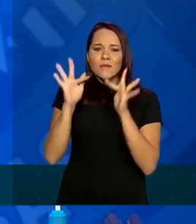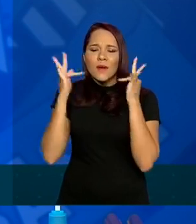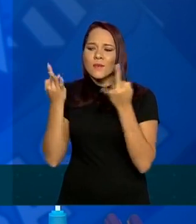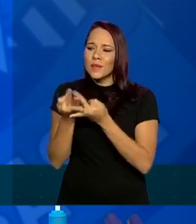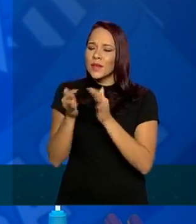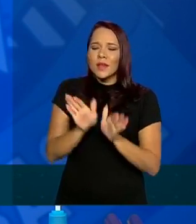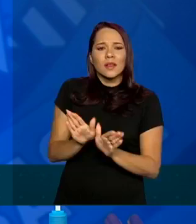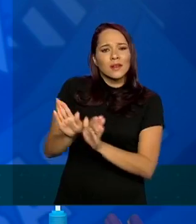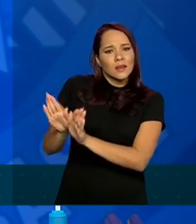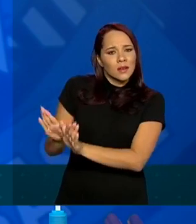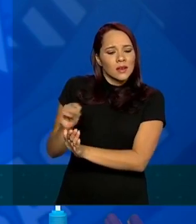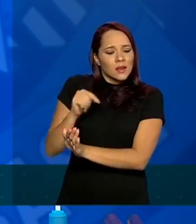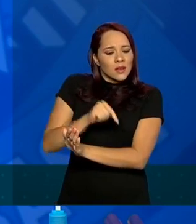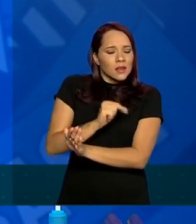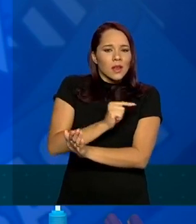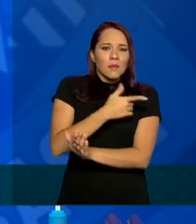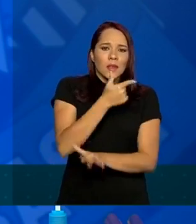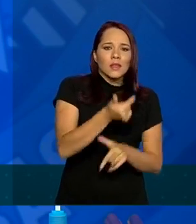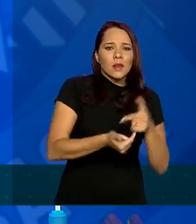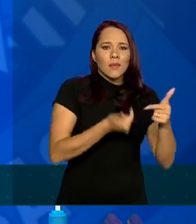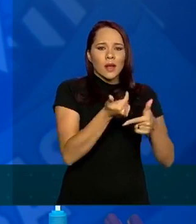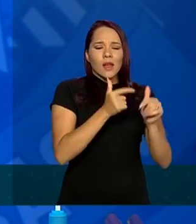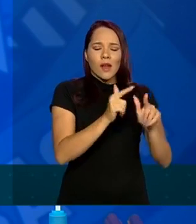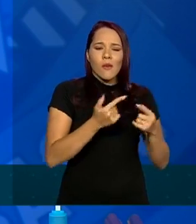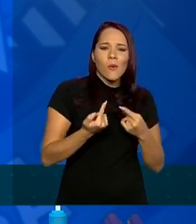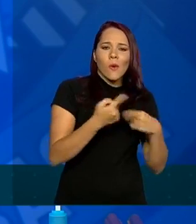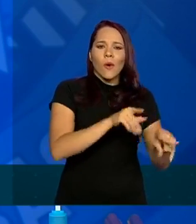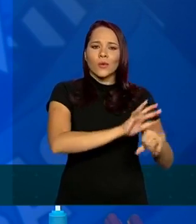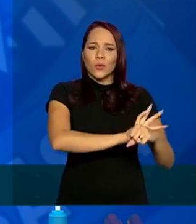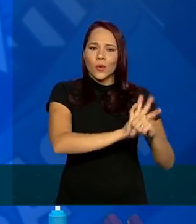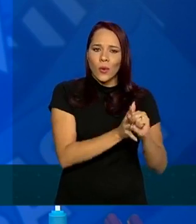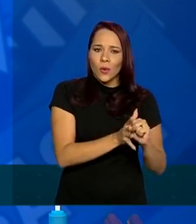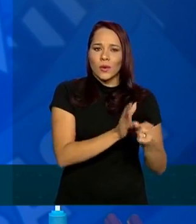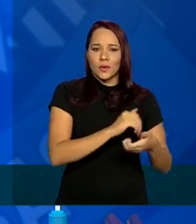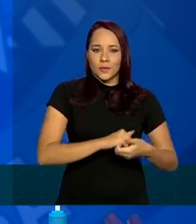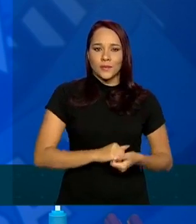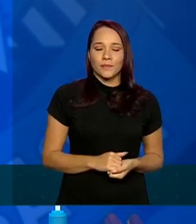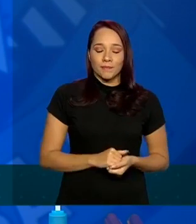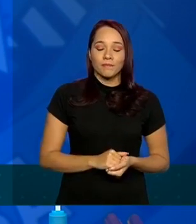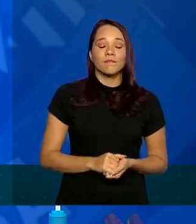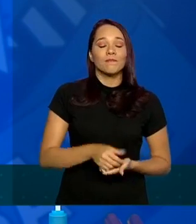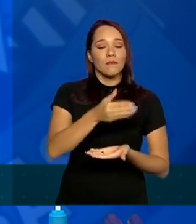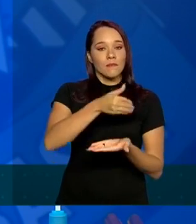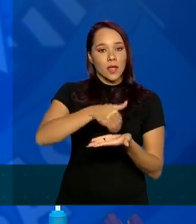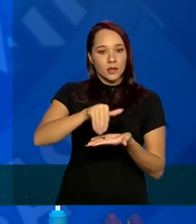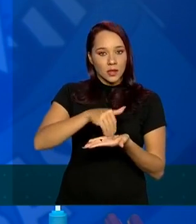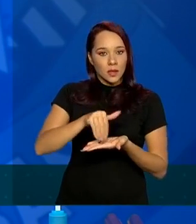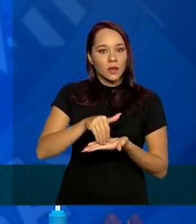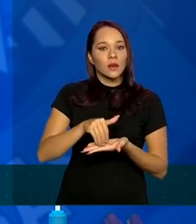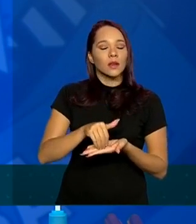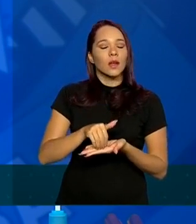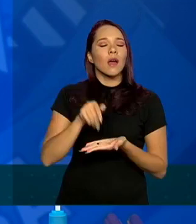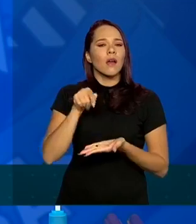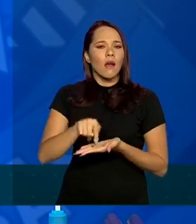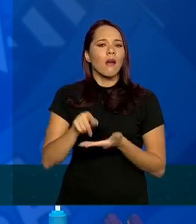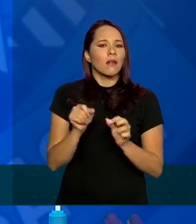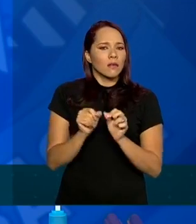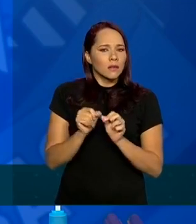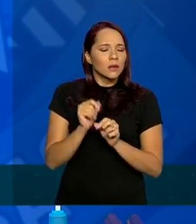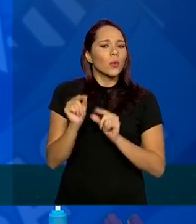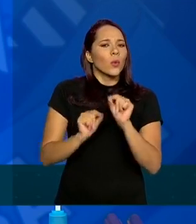para o enfrentamento da pandemia. A Secretaria tem feito